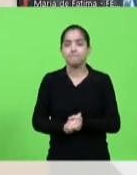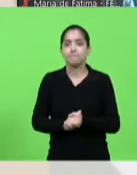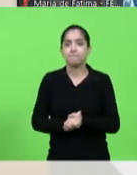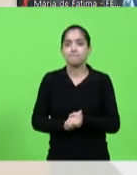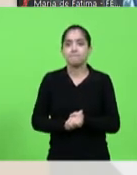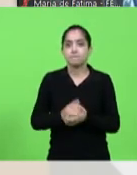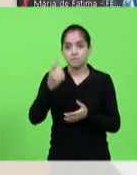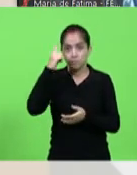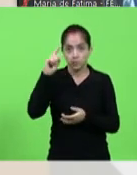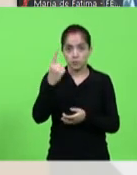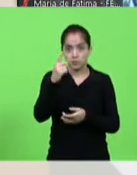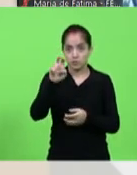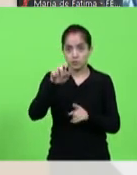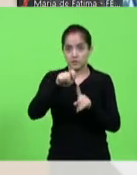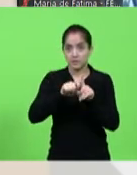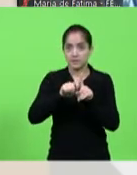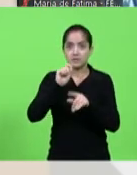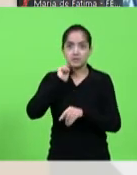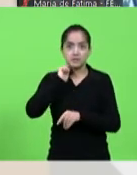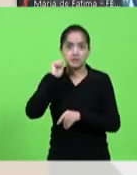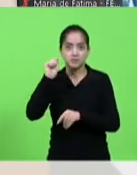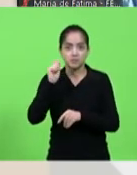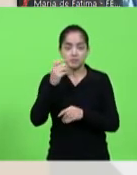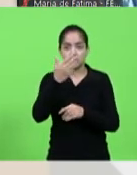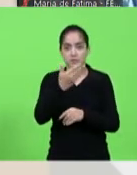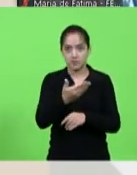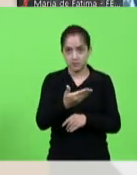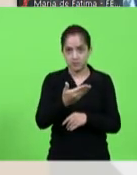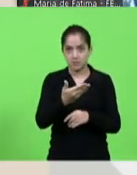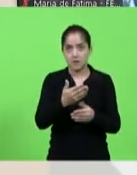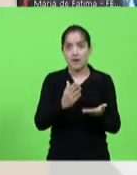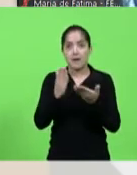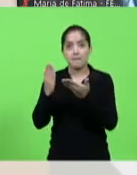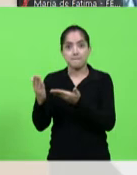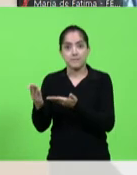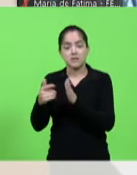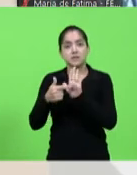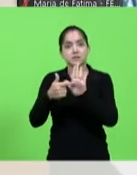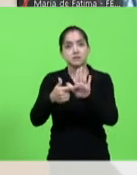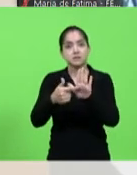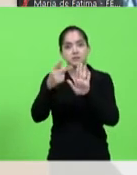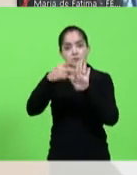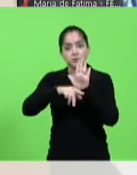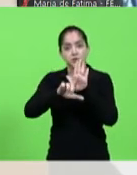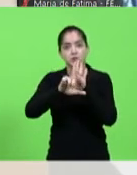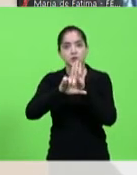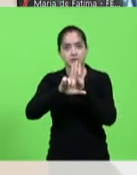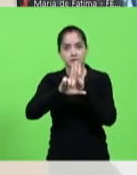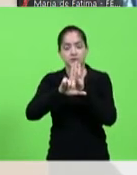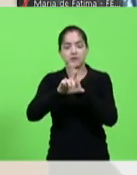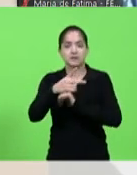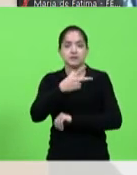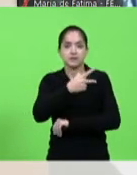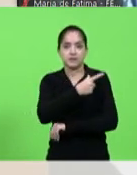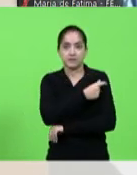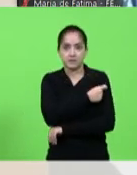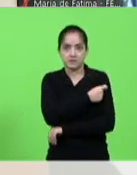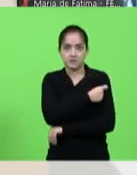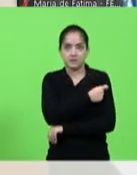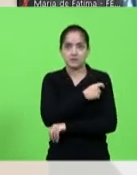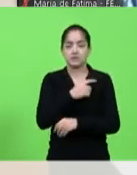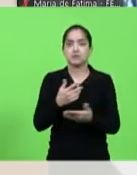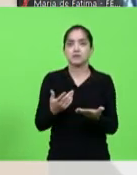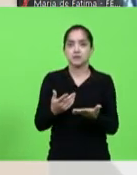15 de abril, voltando aqui, a Marlene apresenta, então, o projeto de lei da vacina aos trabalhadores dos SUAS, que nós